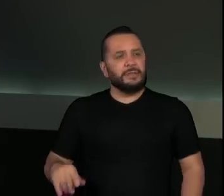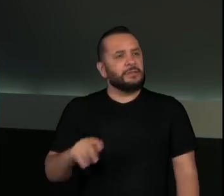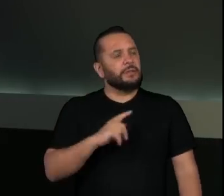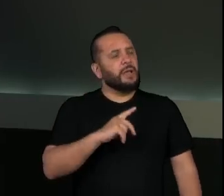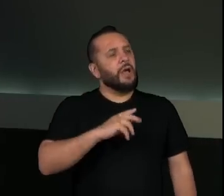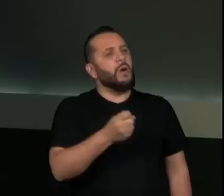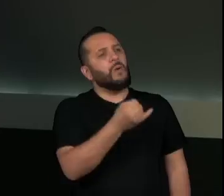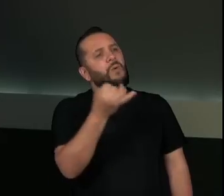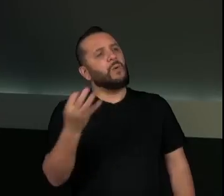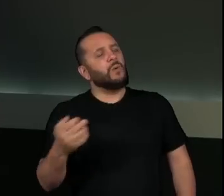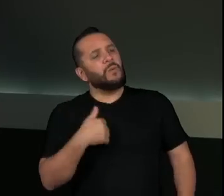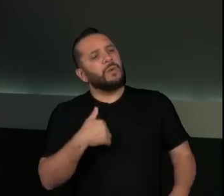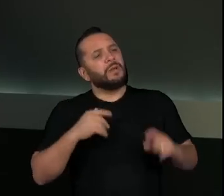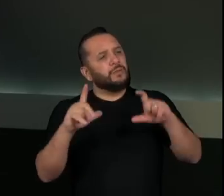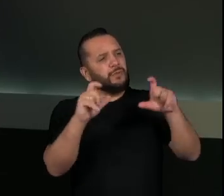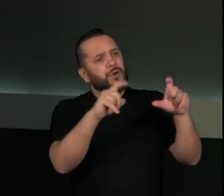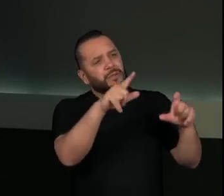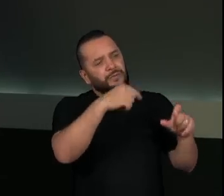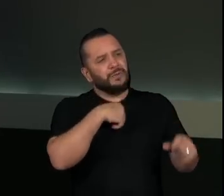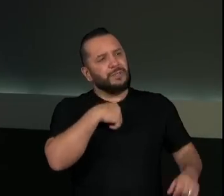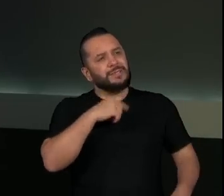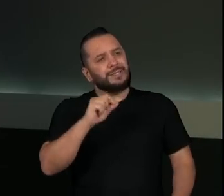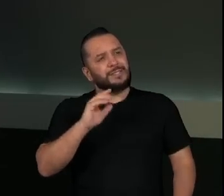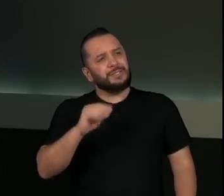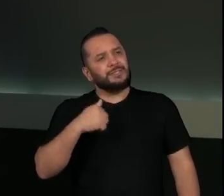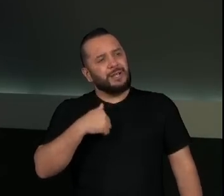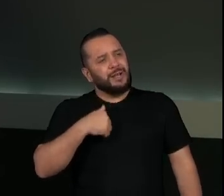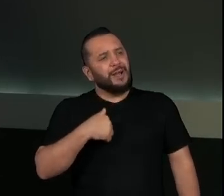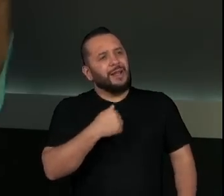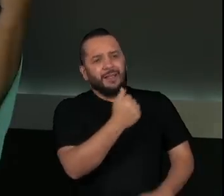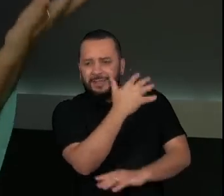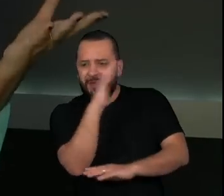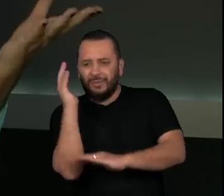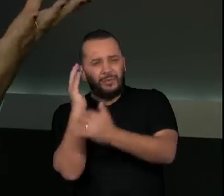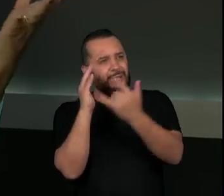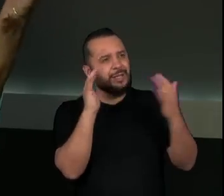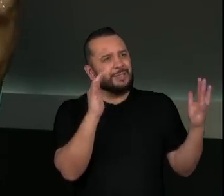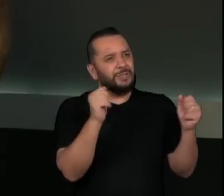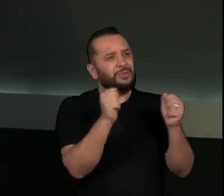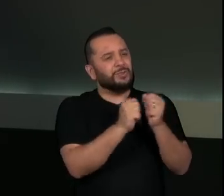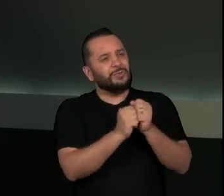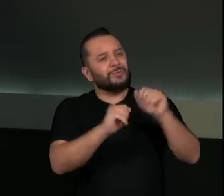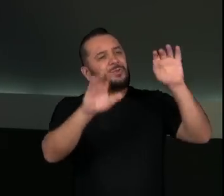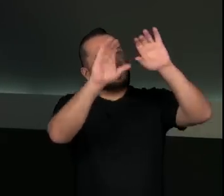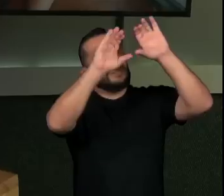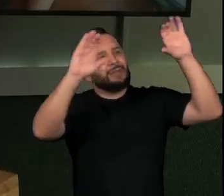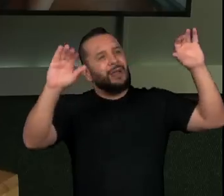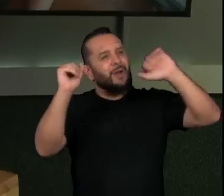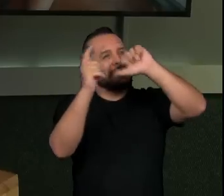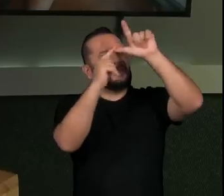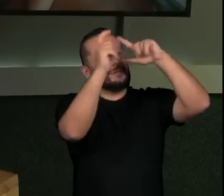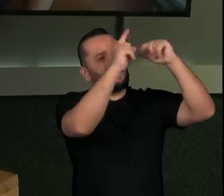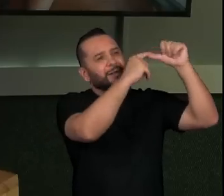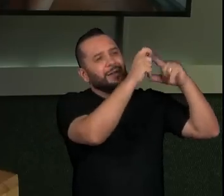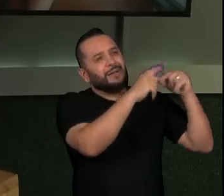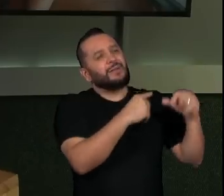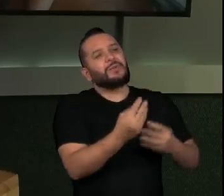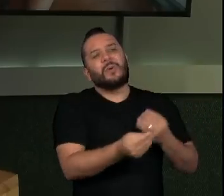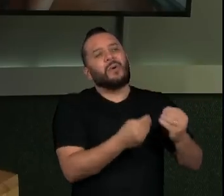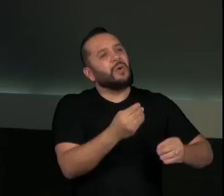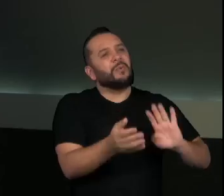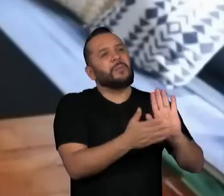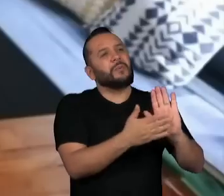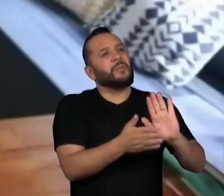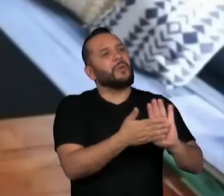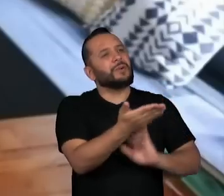espécies da nossa natureza com o céu estrelado ao fundo. Árvores, por exemplo. Qual é a sua proposta com essa composição?